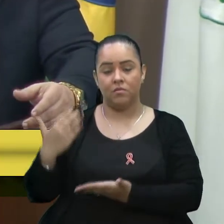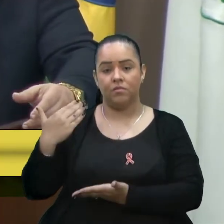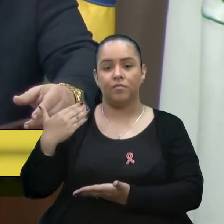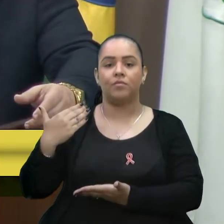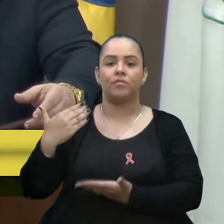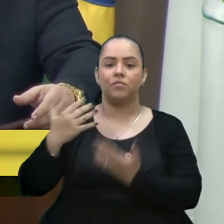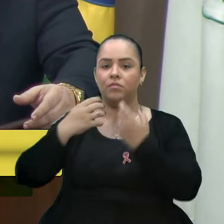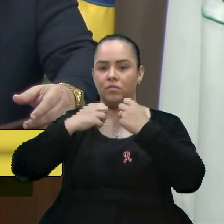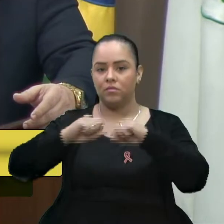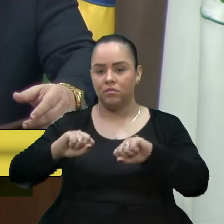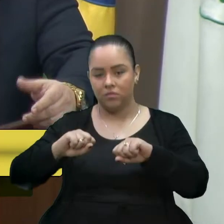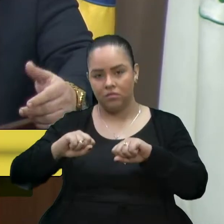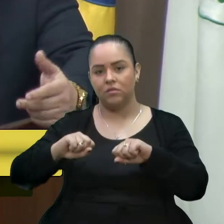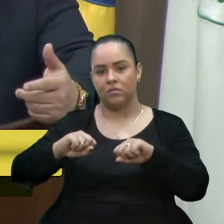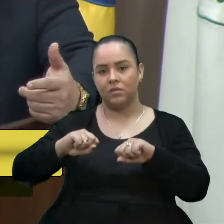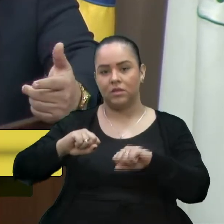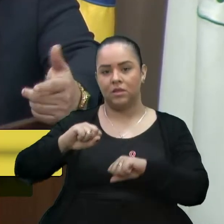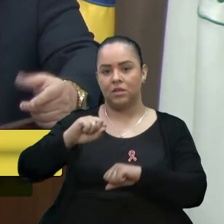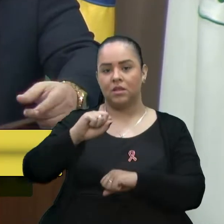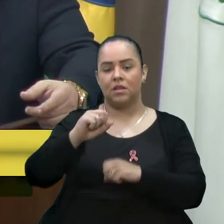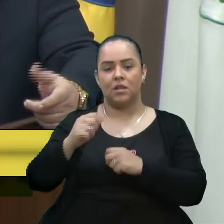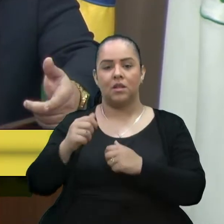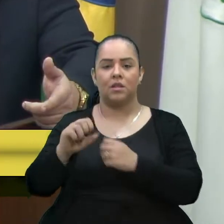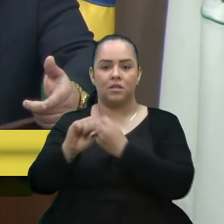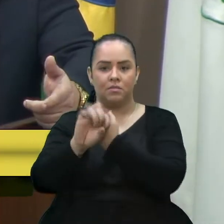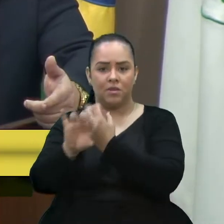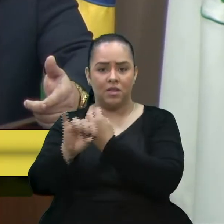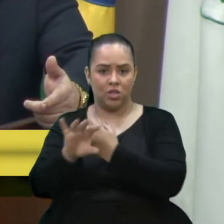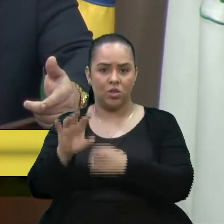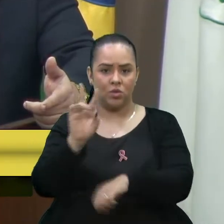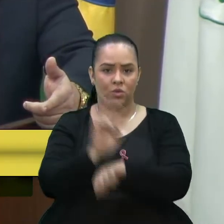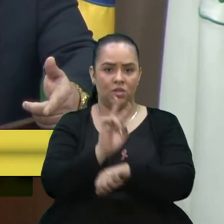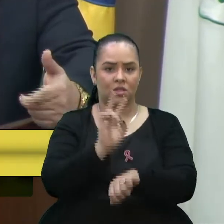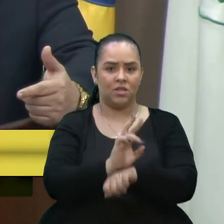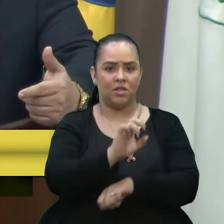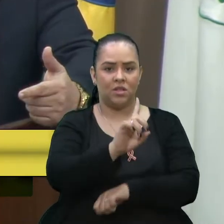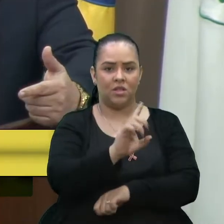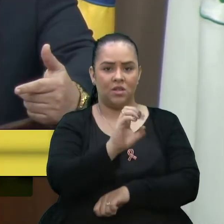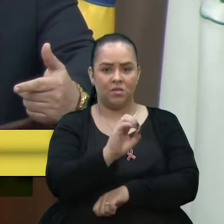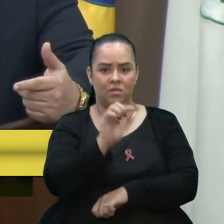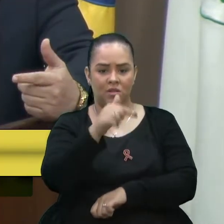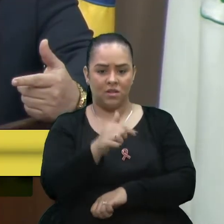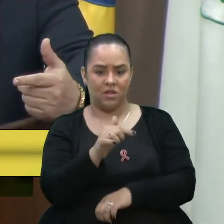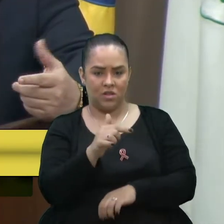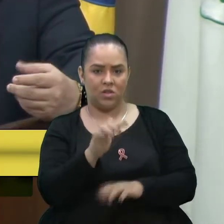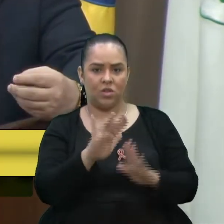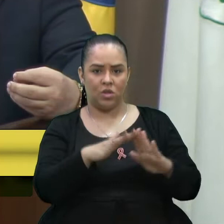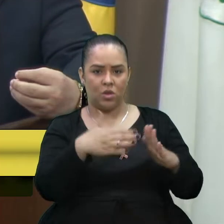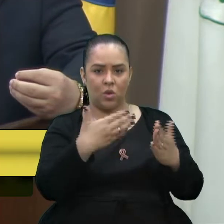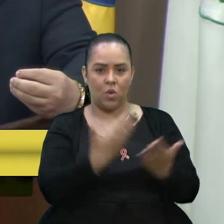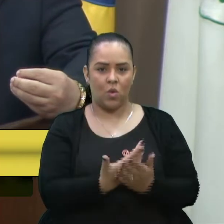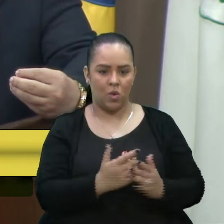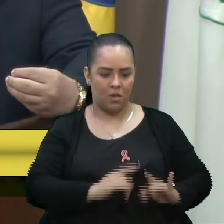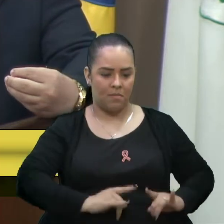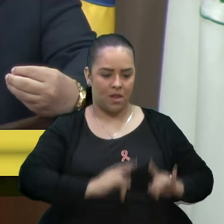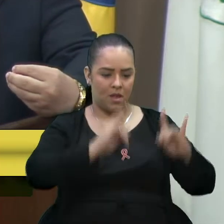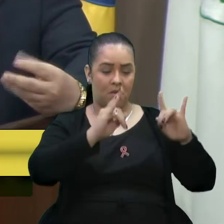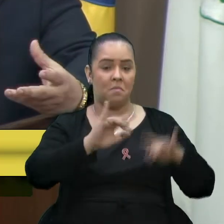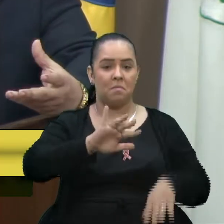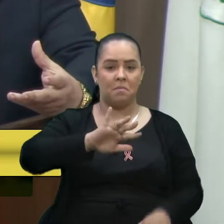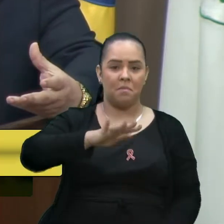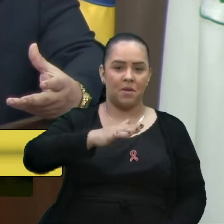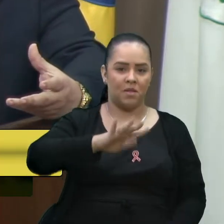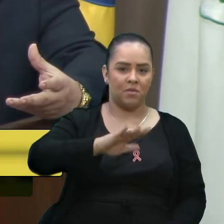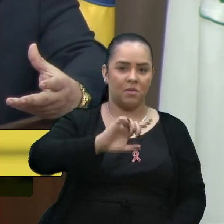Esmede, ela cuida de mais de 107 prédios na cidade. E isso dá mais de